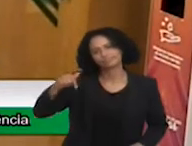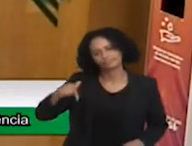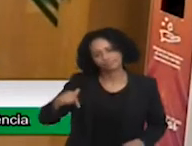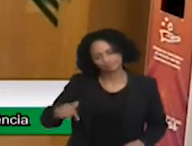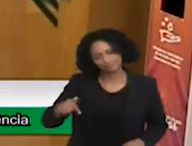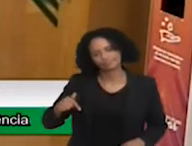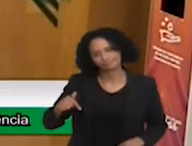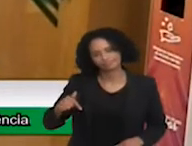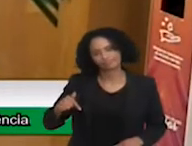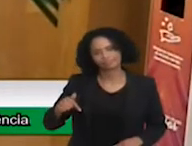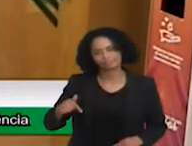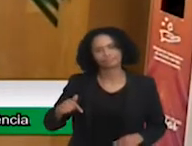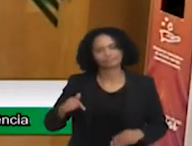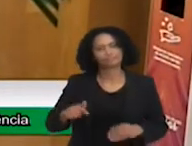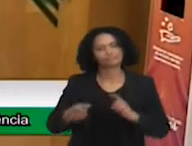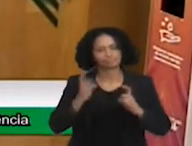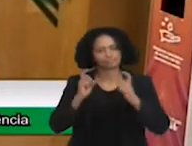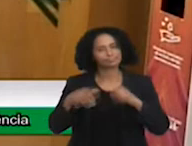secretariar essa sessão.